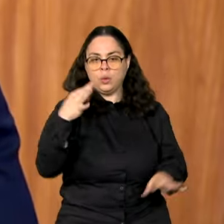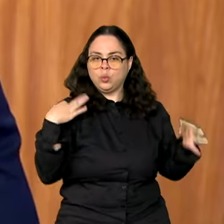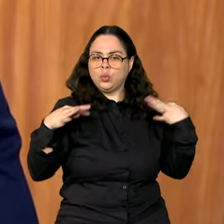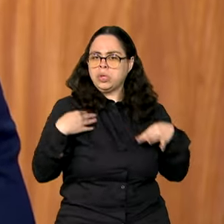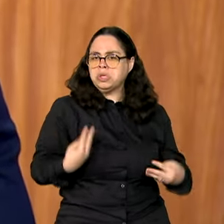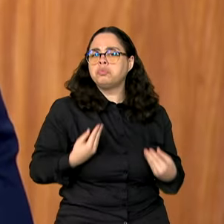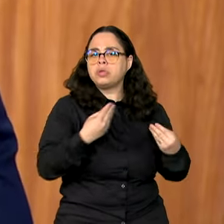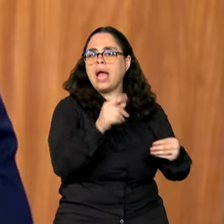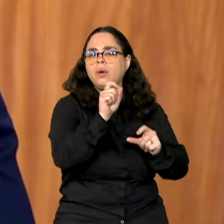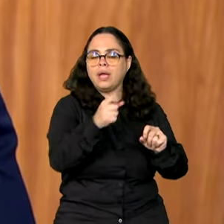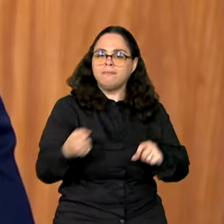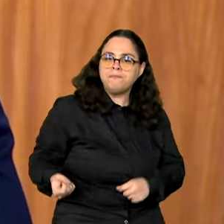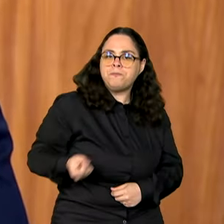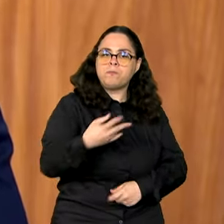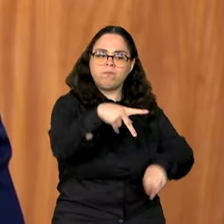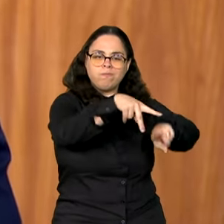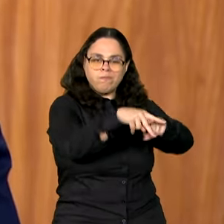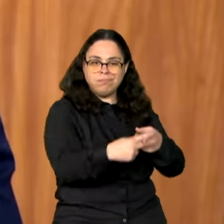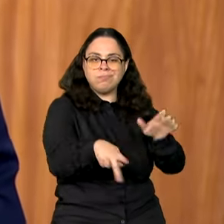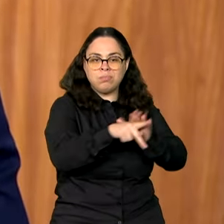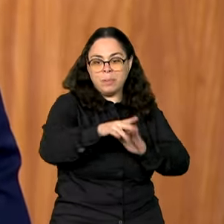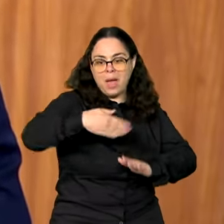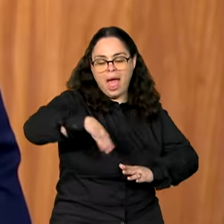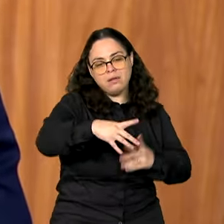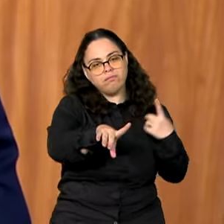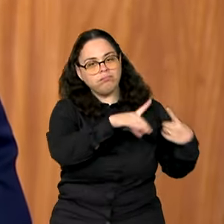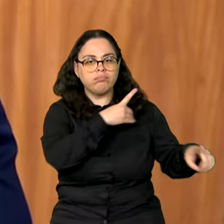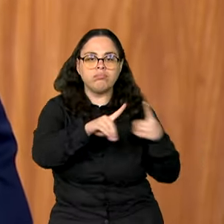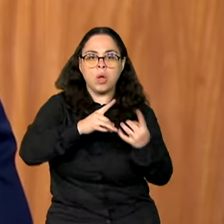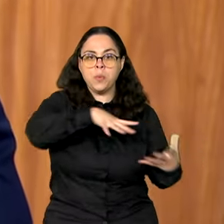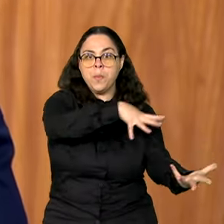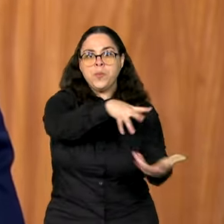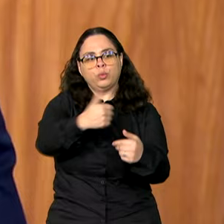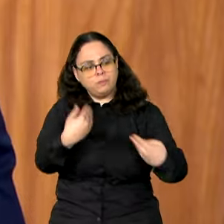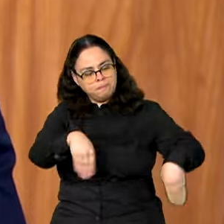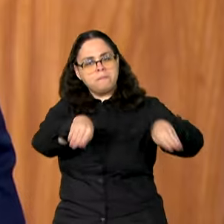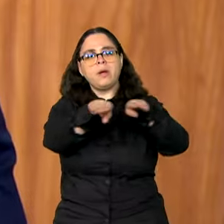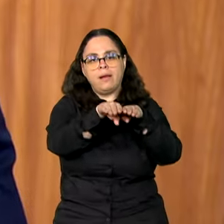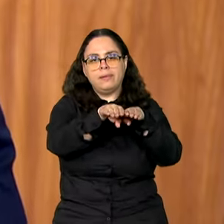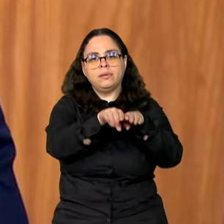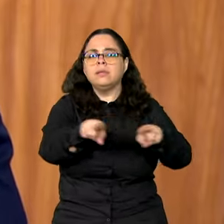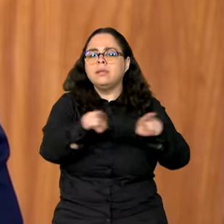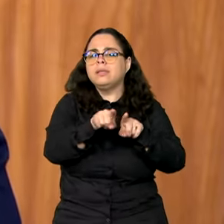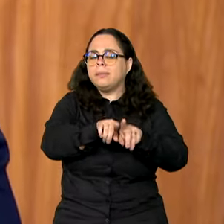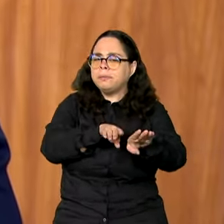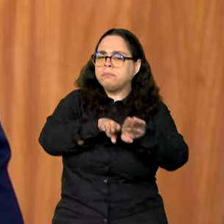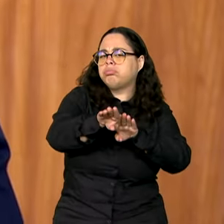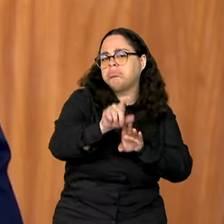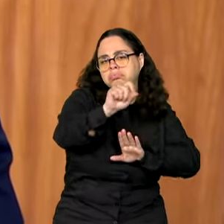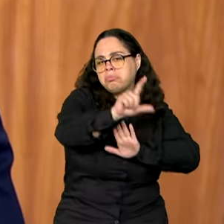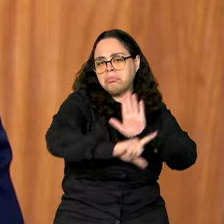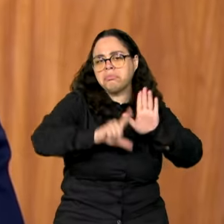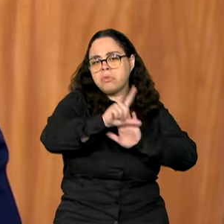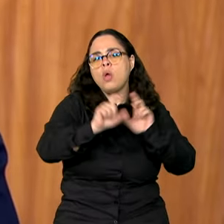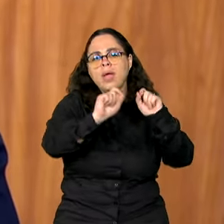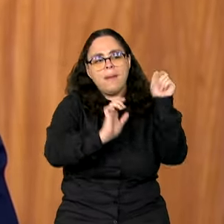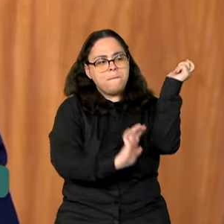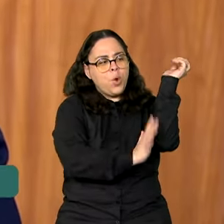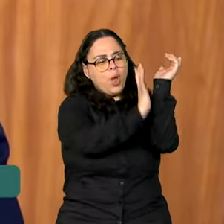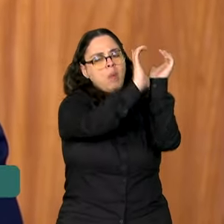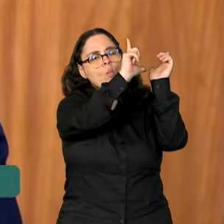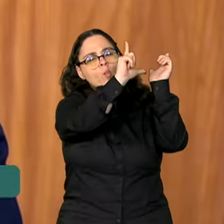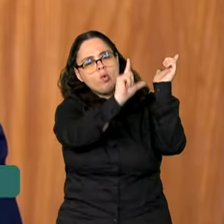moderniza e adequa o setor à atual dinâmica mundial da atividade. Entre outros avanços, essa legislação desburocratiza